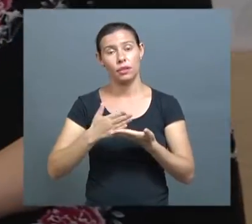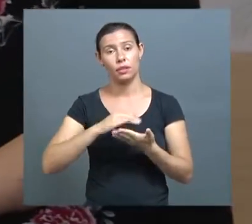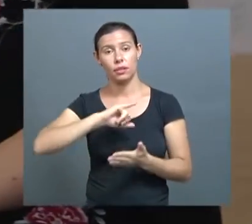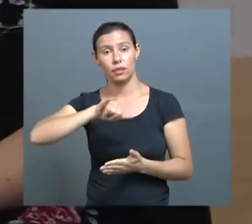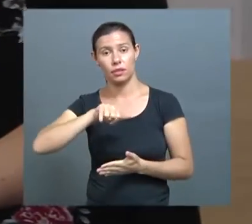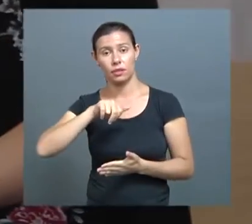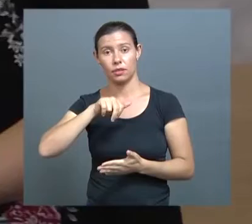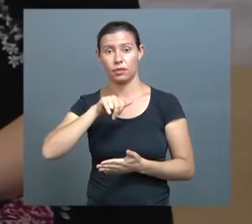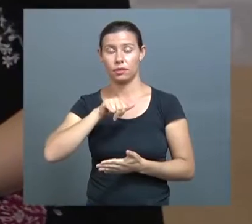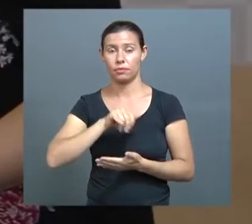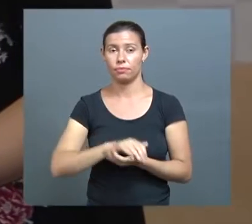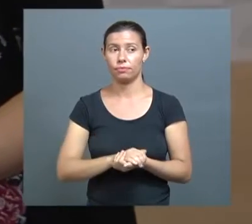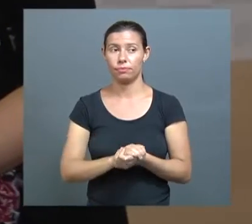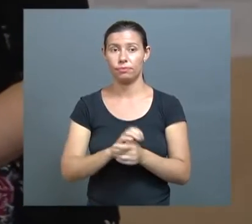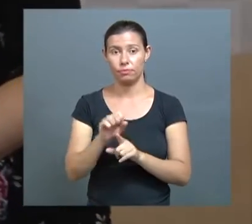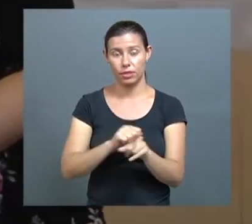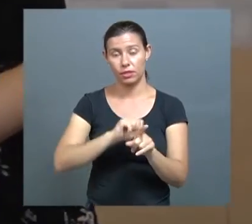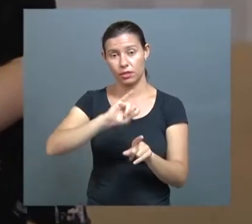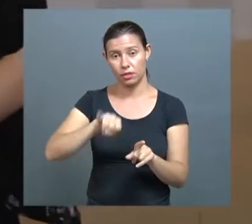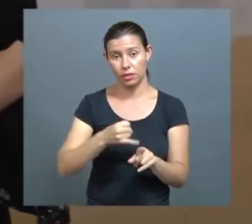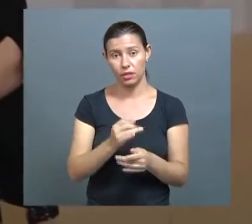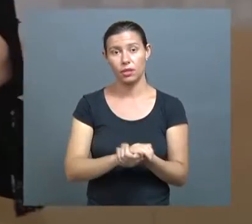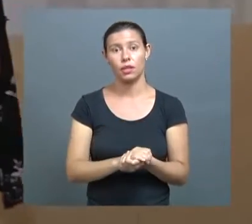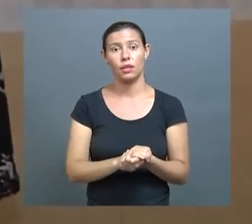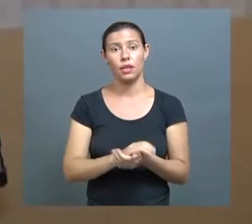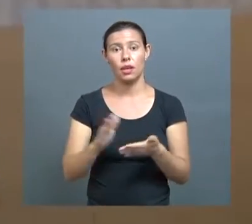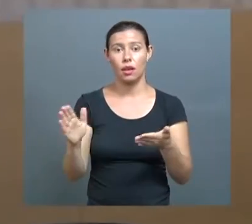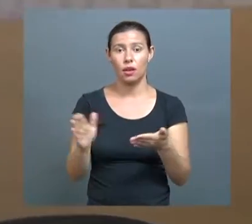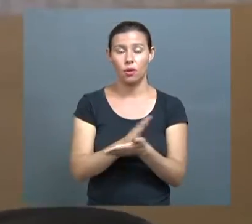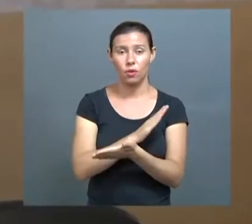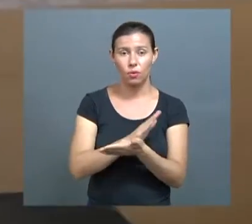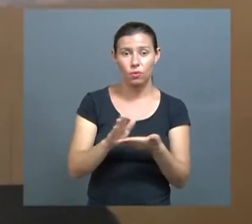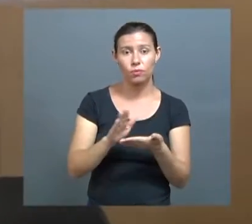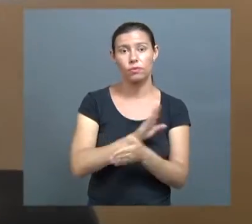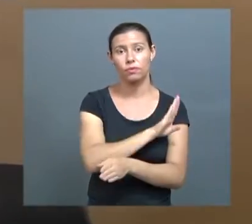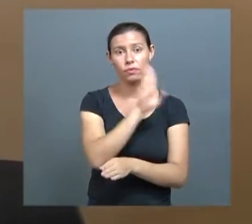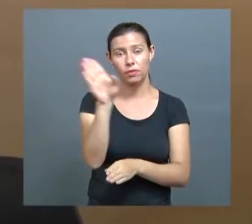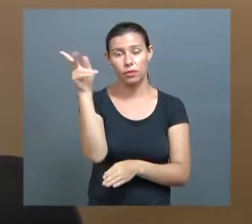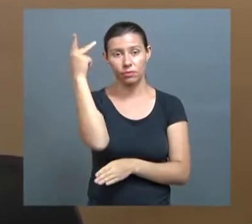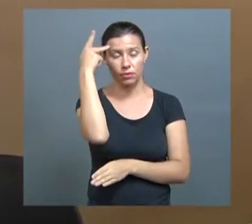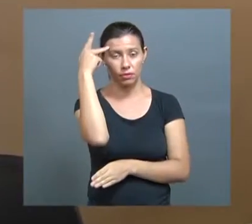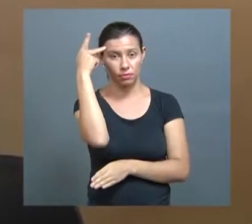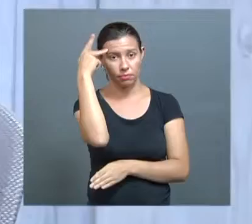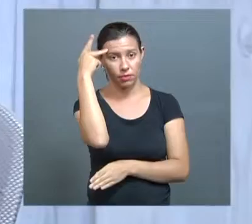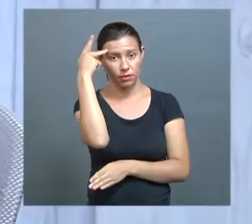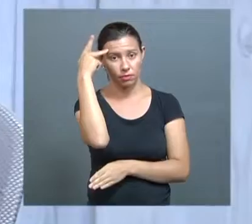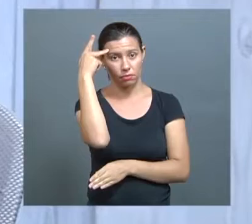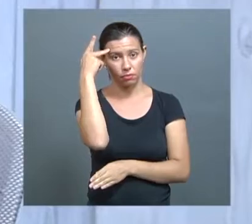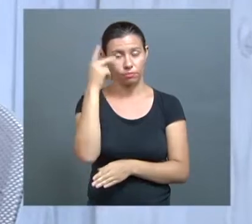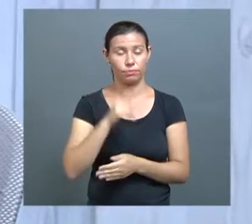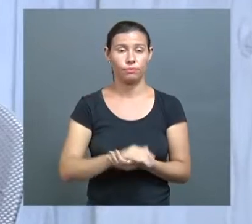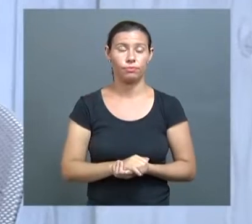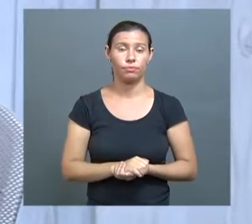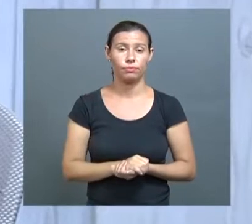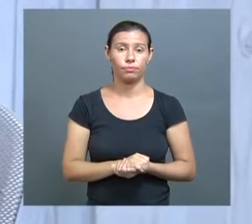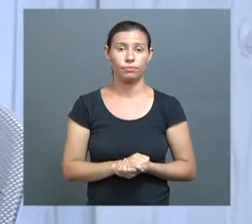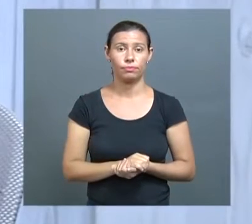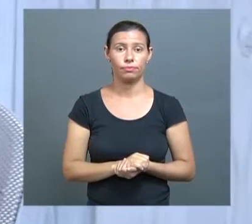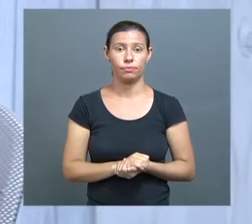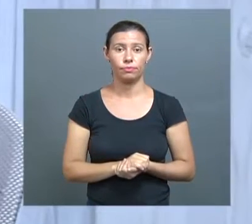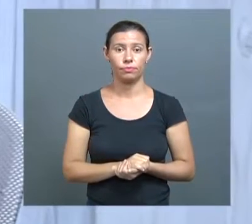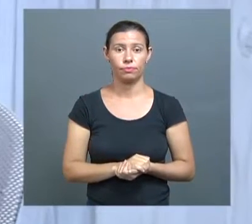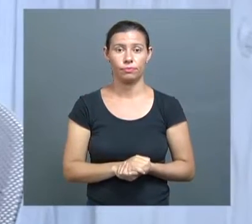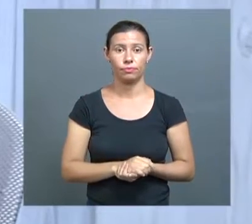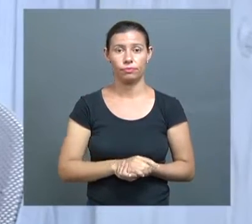com a ida de pessoal aqui da TV Universitária para intercâmbio lá em São Paulo, na sede da TV Cultura. O pronto